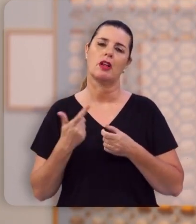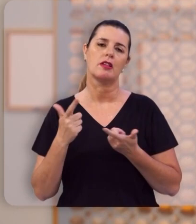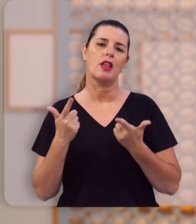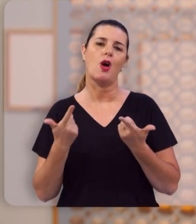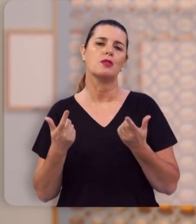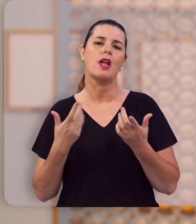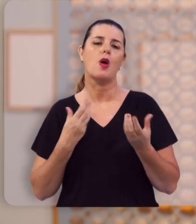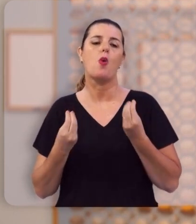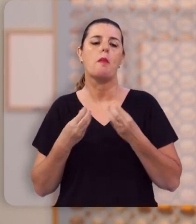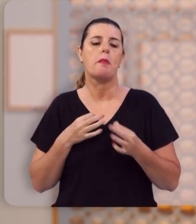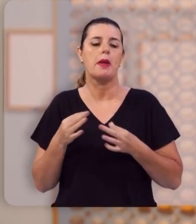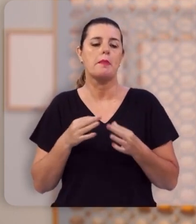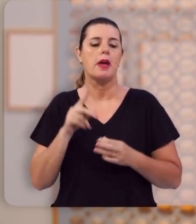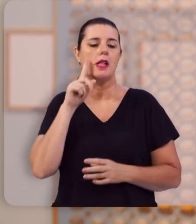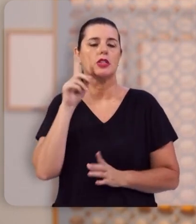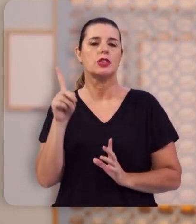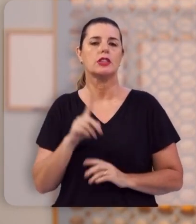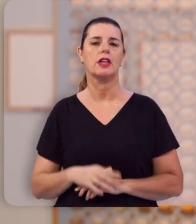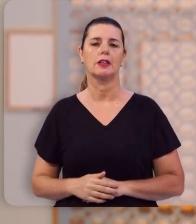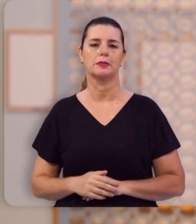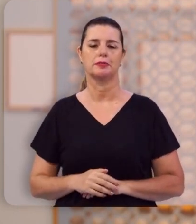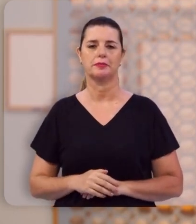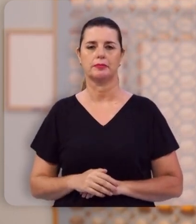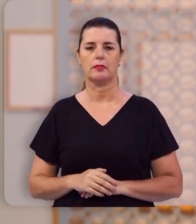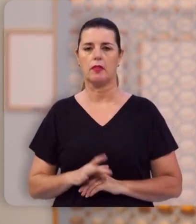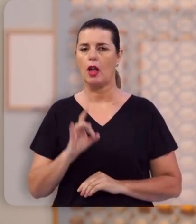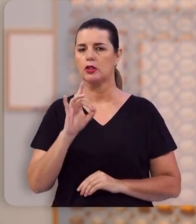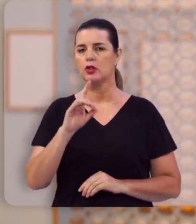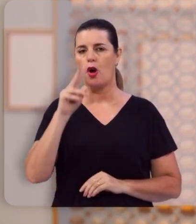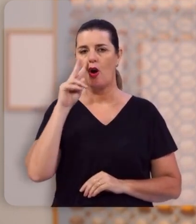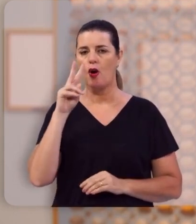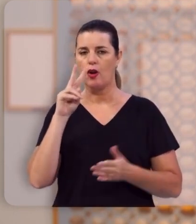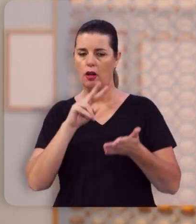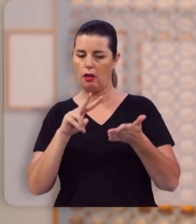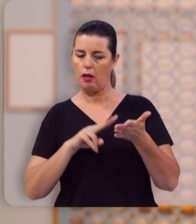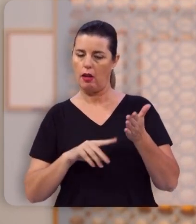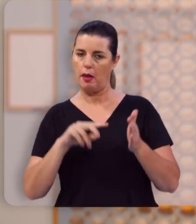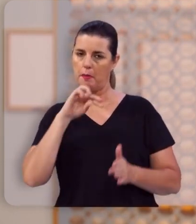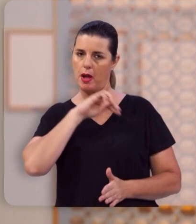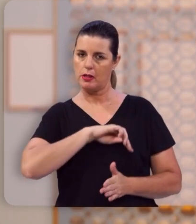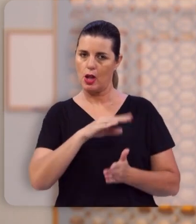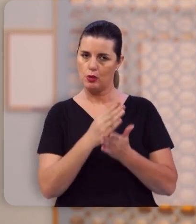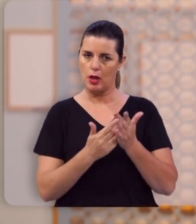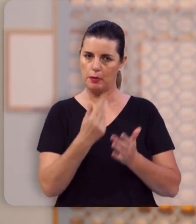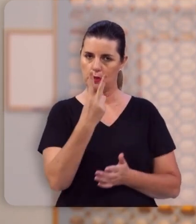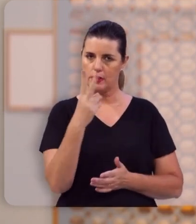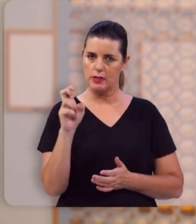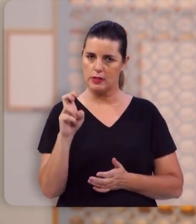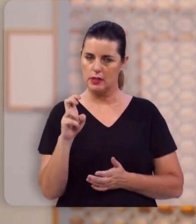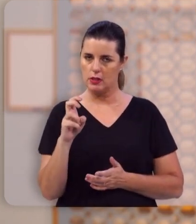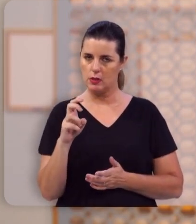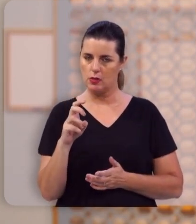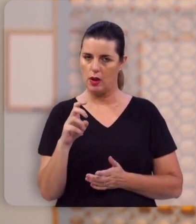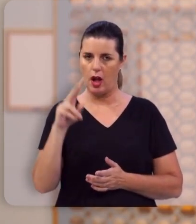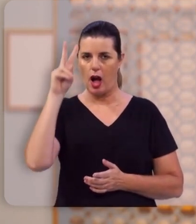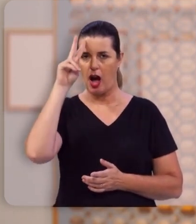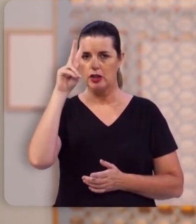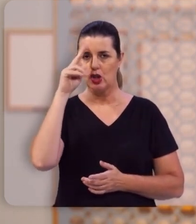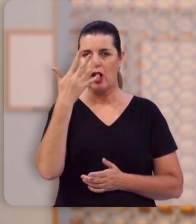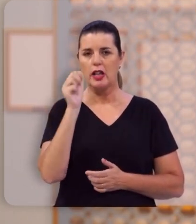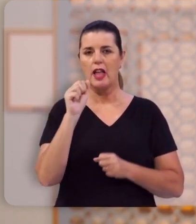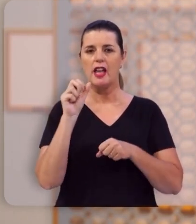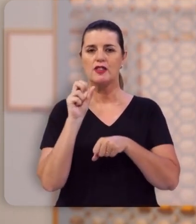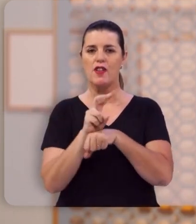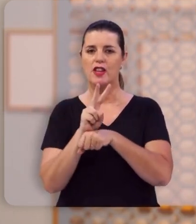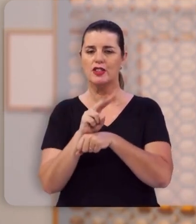chance de se preparar naquele dia. É só você dar uma lidinha depois em Mateus 25, a parábola das dez virgens. Jesus